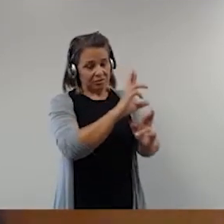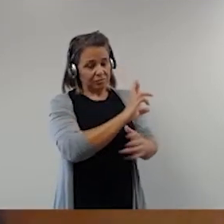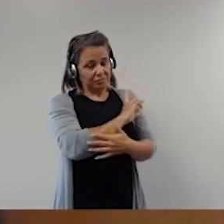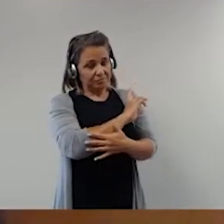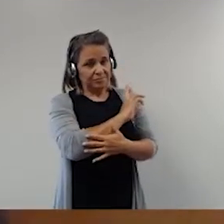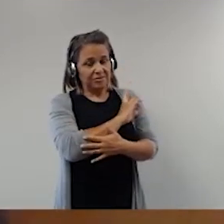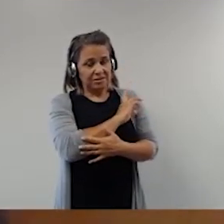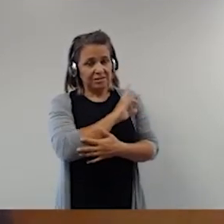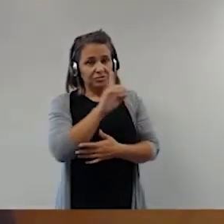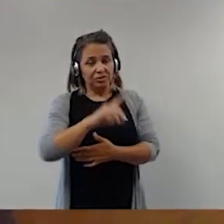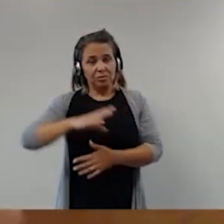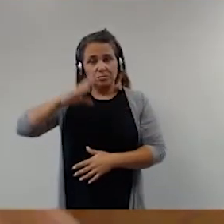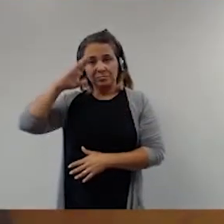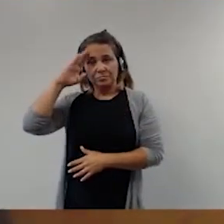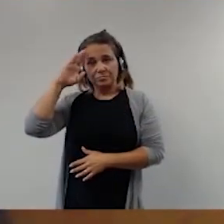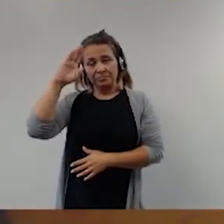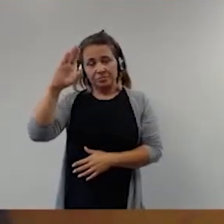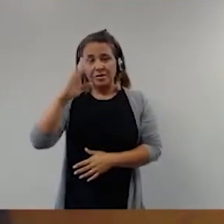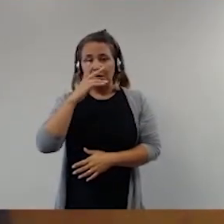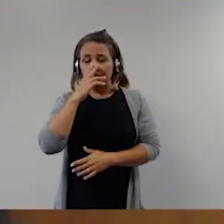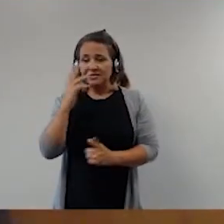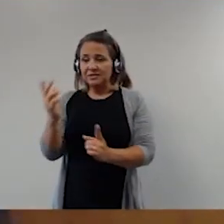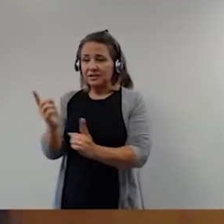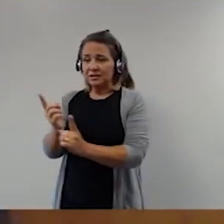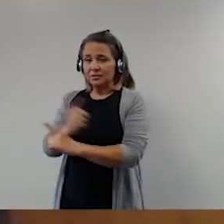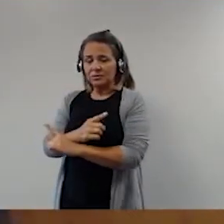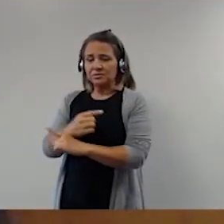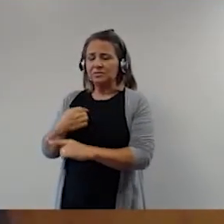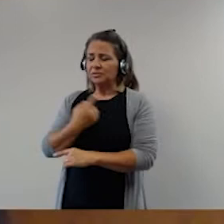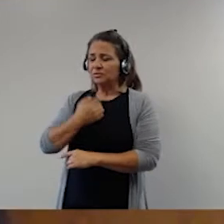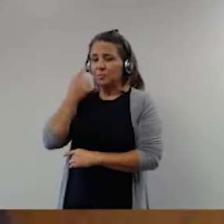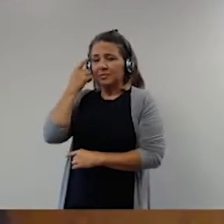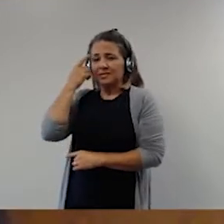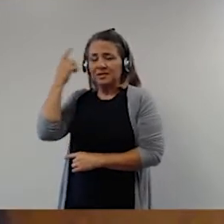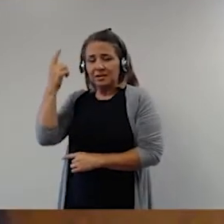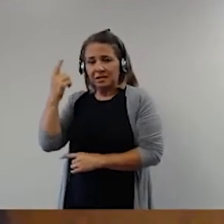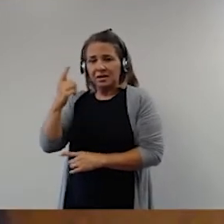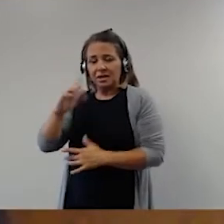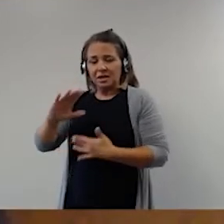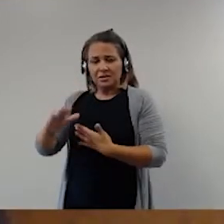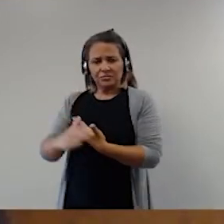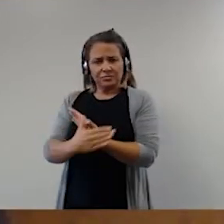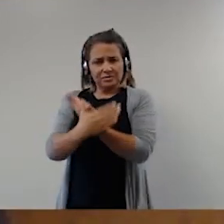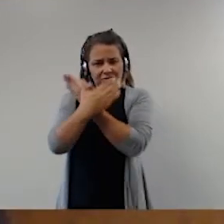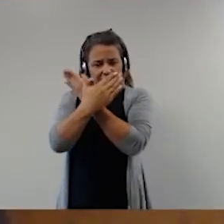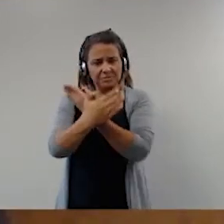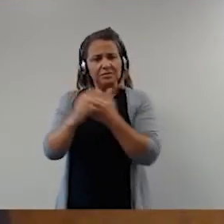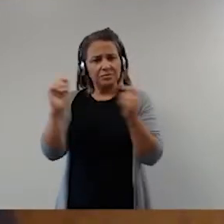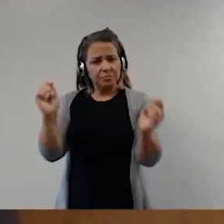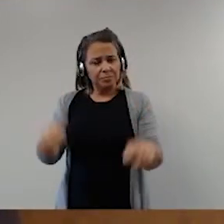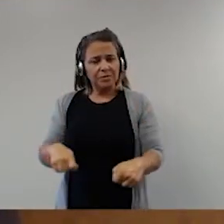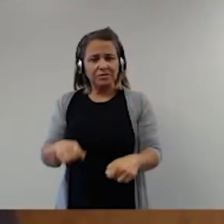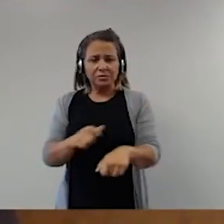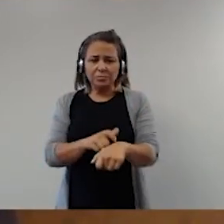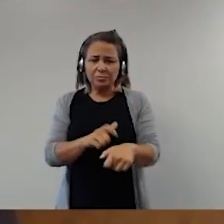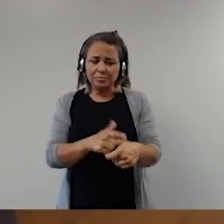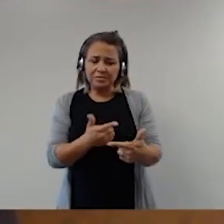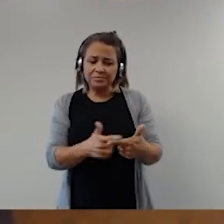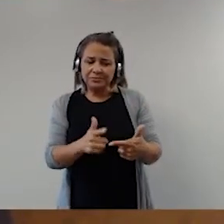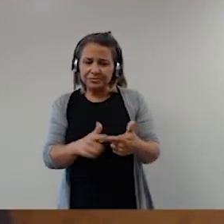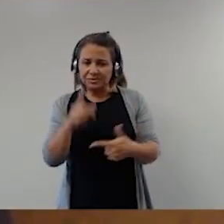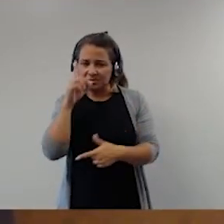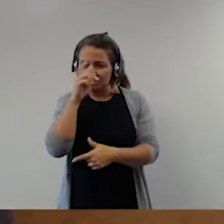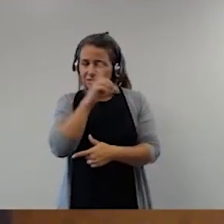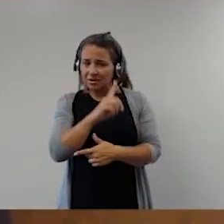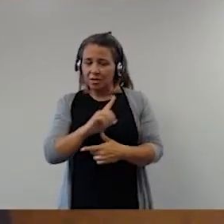Armadas, seria um absoluto contrassenso imaginar-se que as Forças Armadas podem, mesmo em momentos de crise,